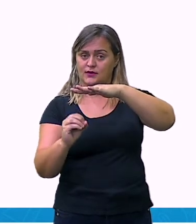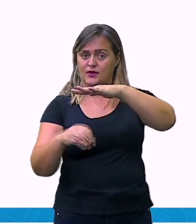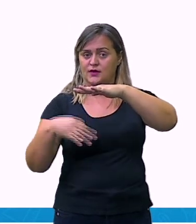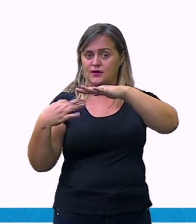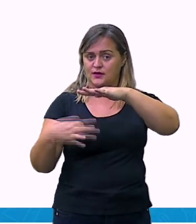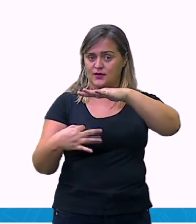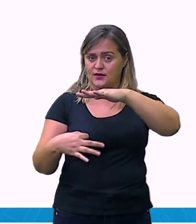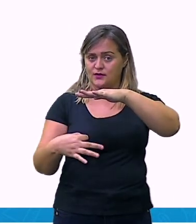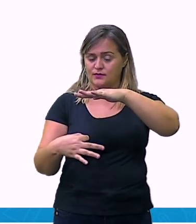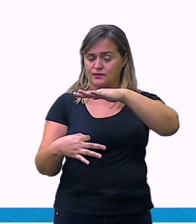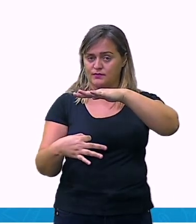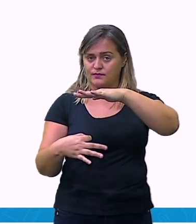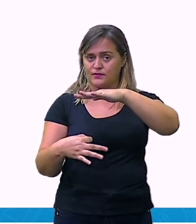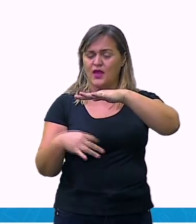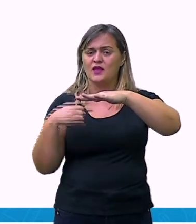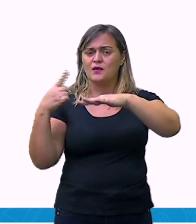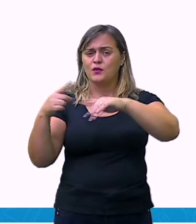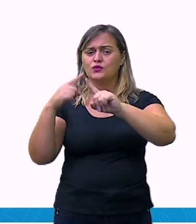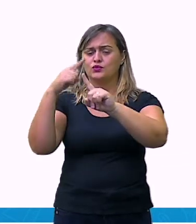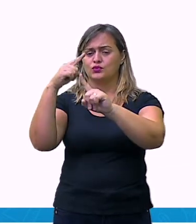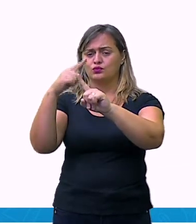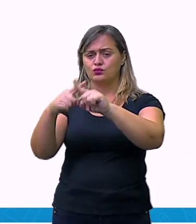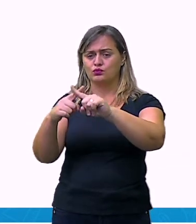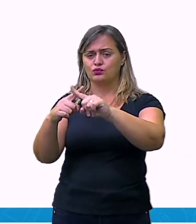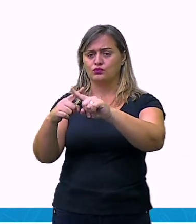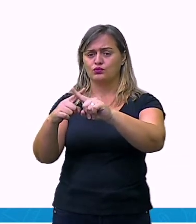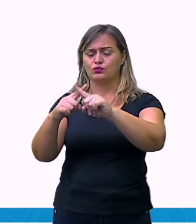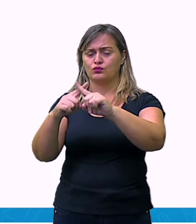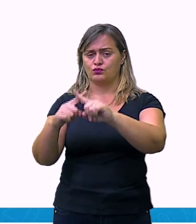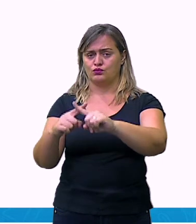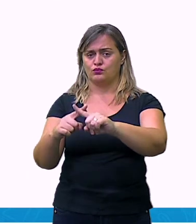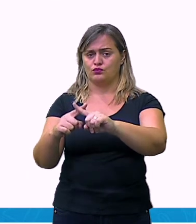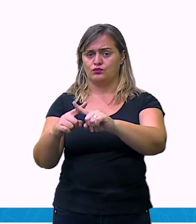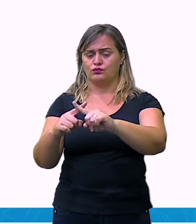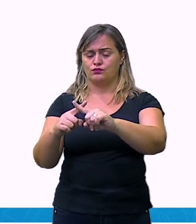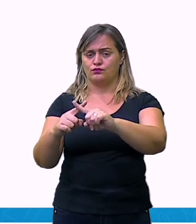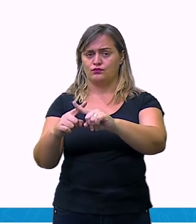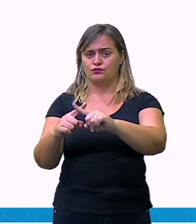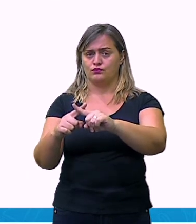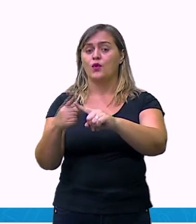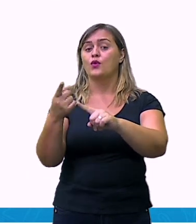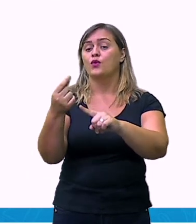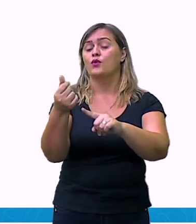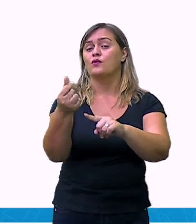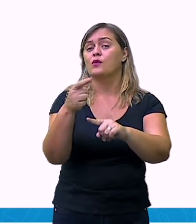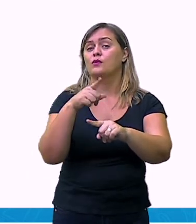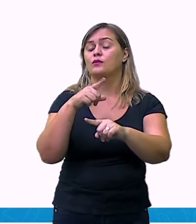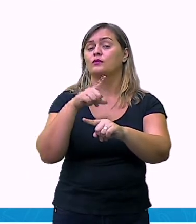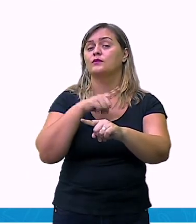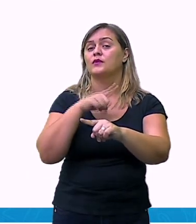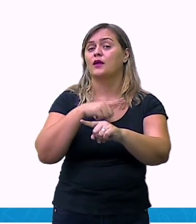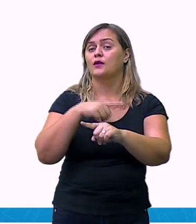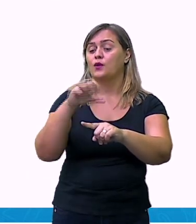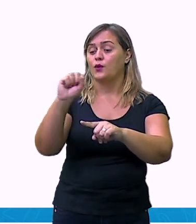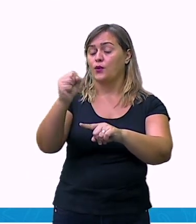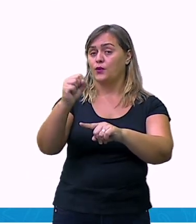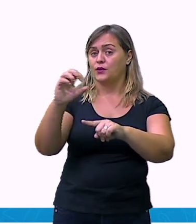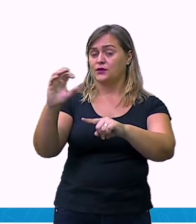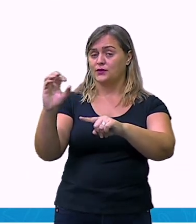multiplicação. Ok? E por último, o meu valor, que é oitenta reais. Então, eu tenho dez